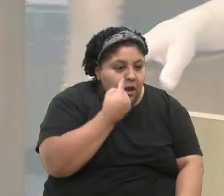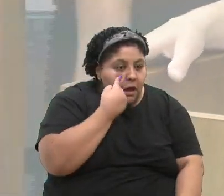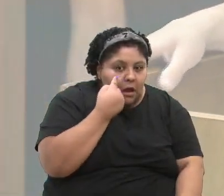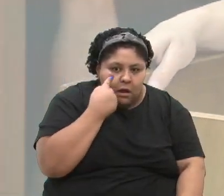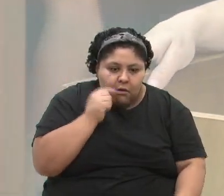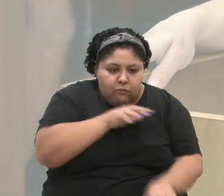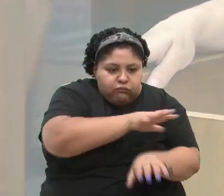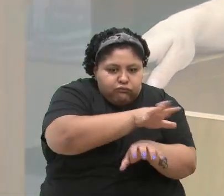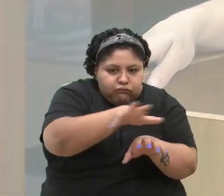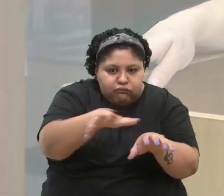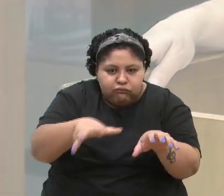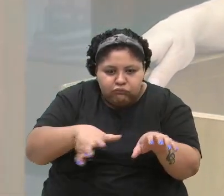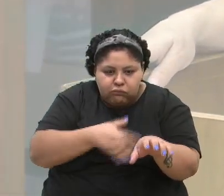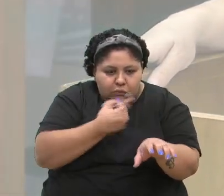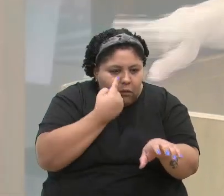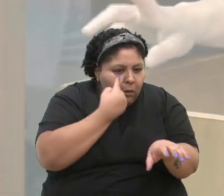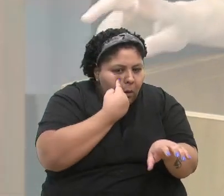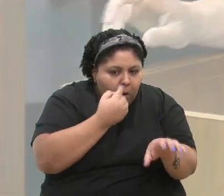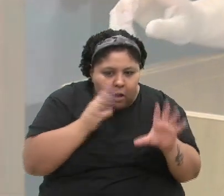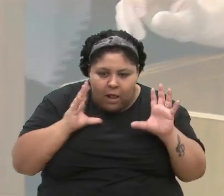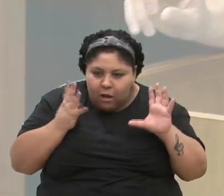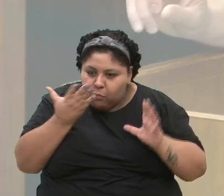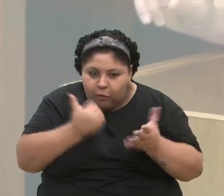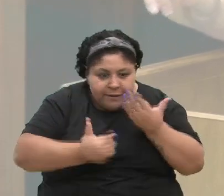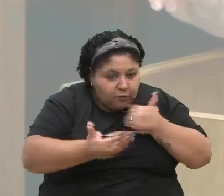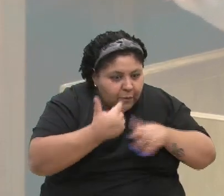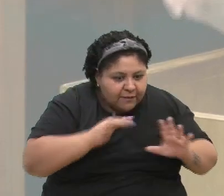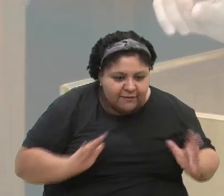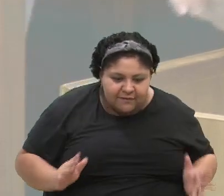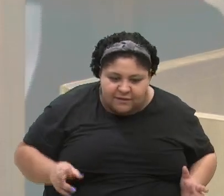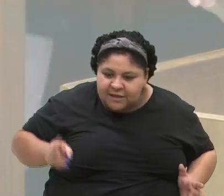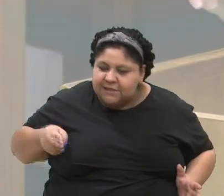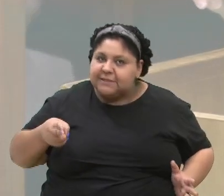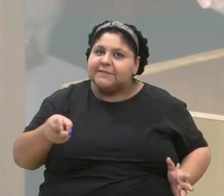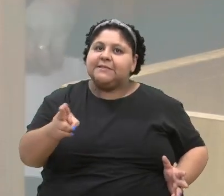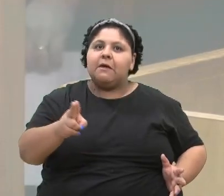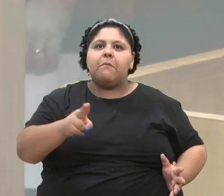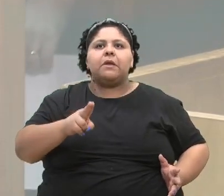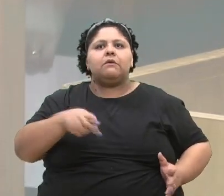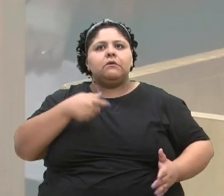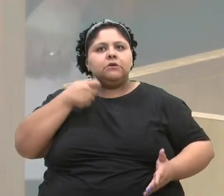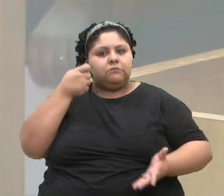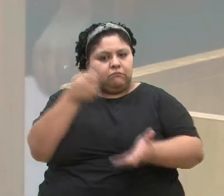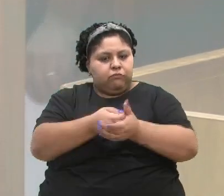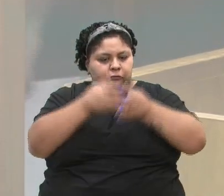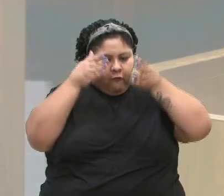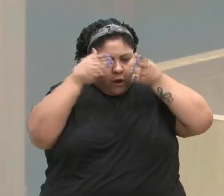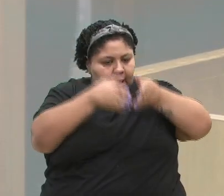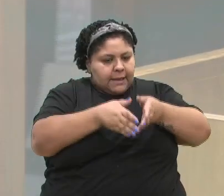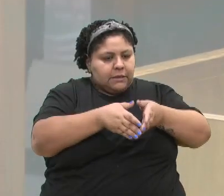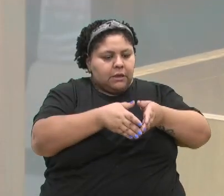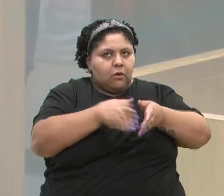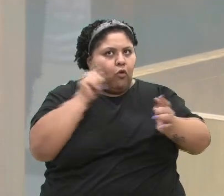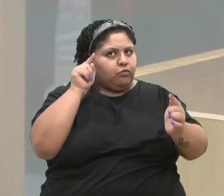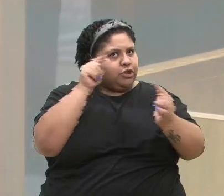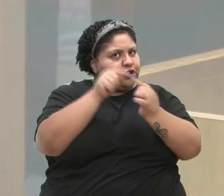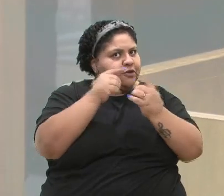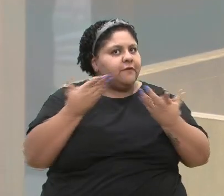maravilhosa. E ela nunca, ela sempre foi dura e taxativa. Isso não é nosso.